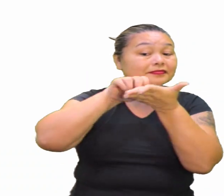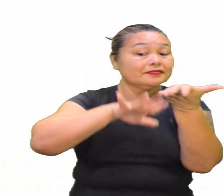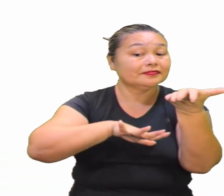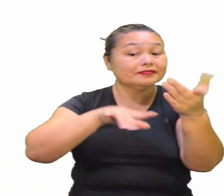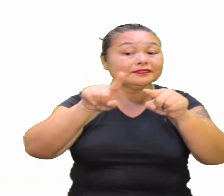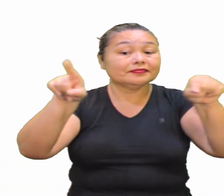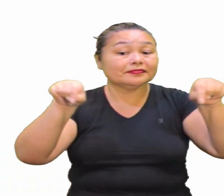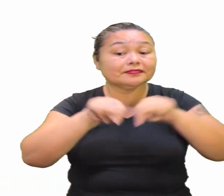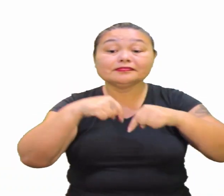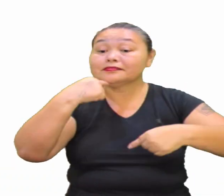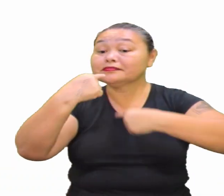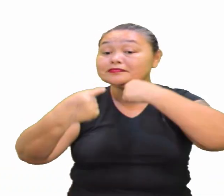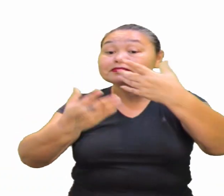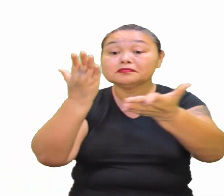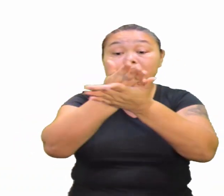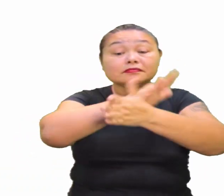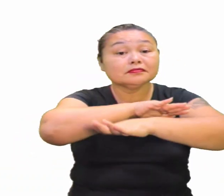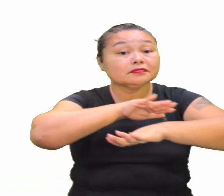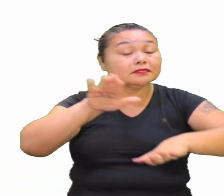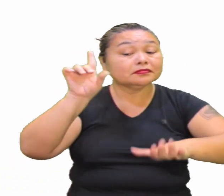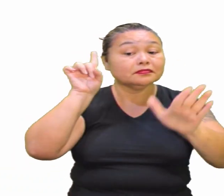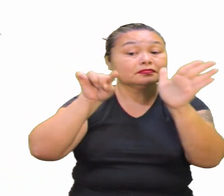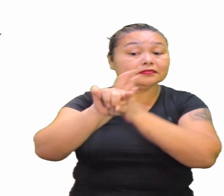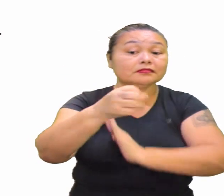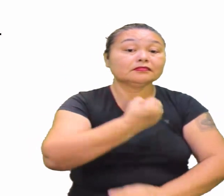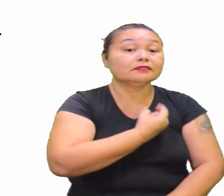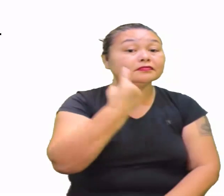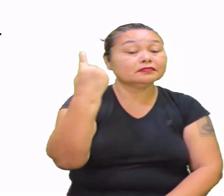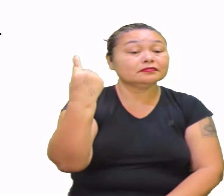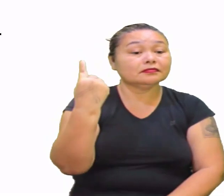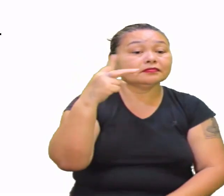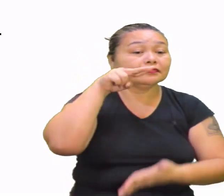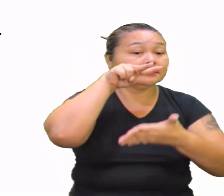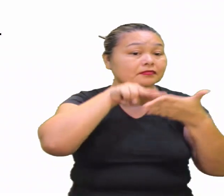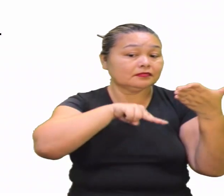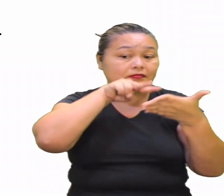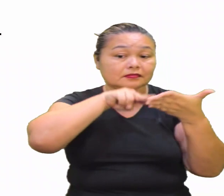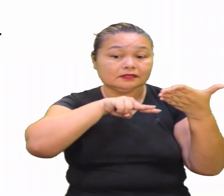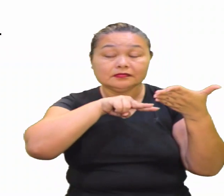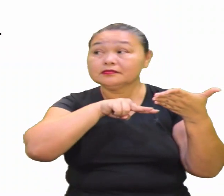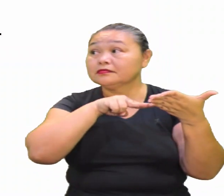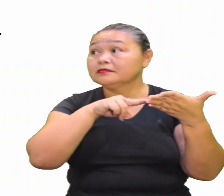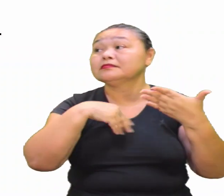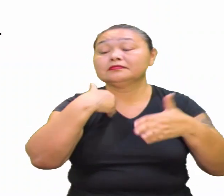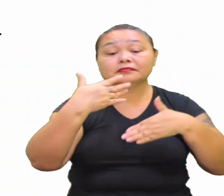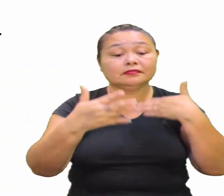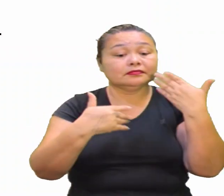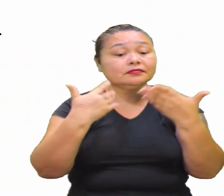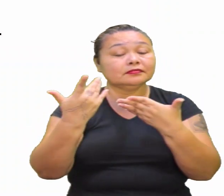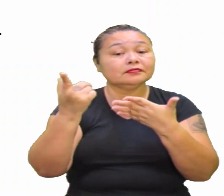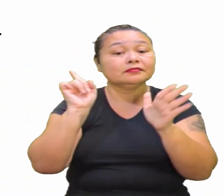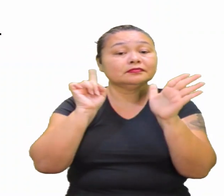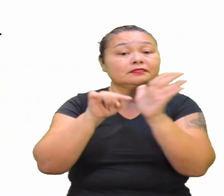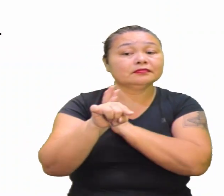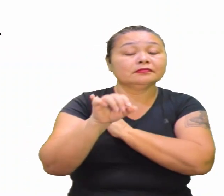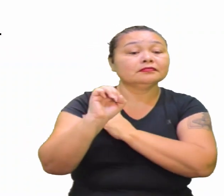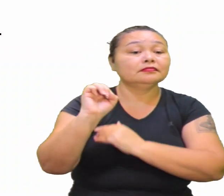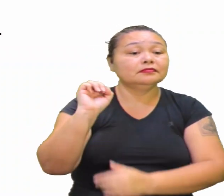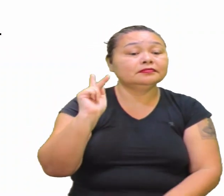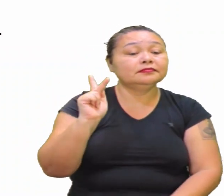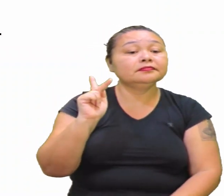de sala Tirando dúvidas Olha lá, gente Questão 1 Eu vou fazer a leitura aqui E a gente vai comentando Essa questão Ok